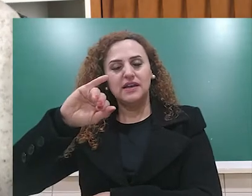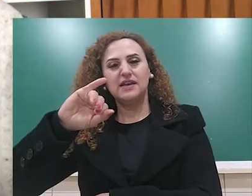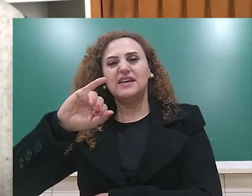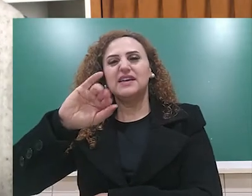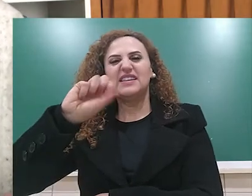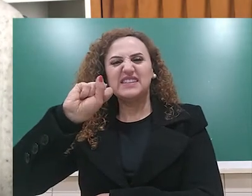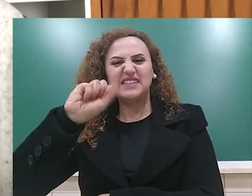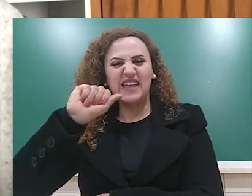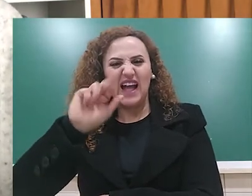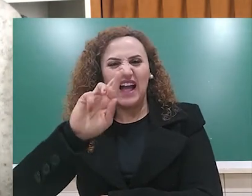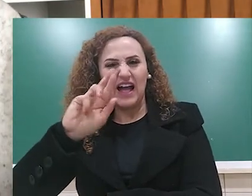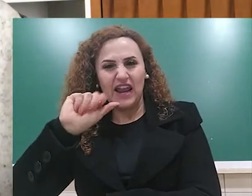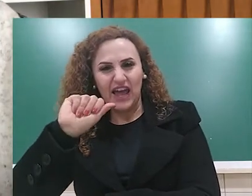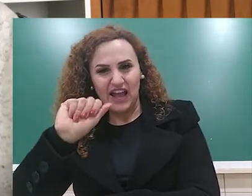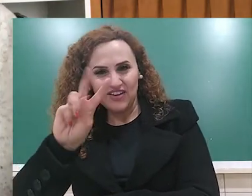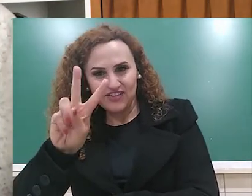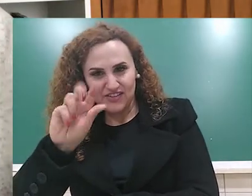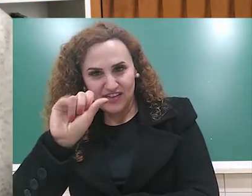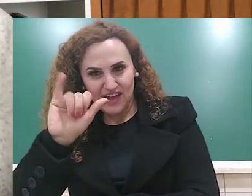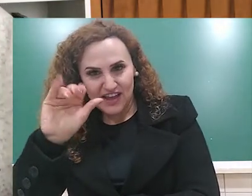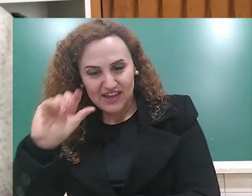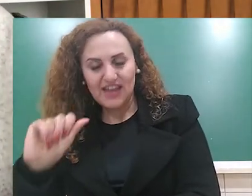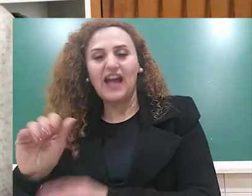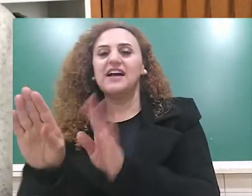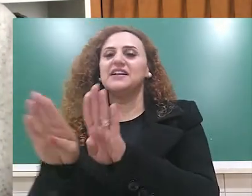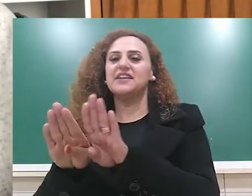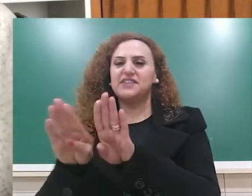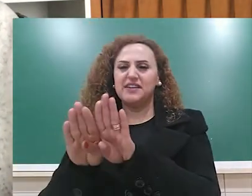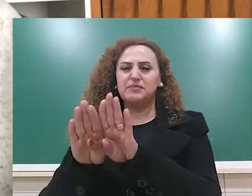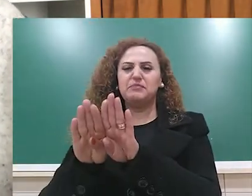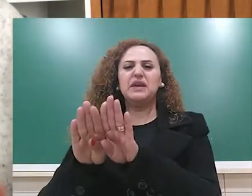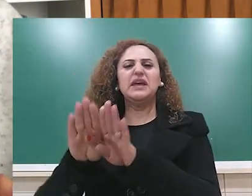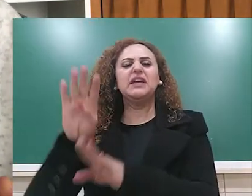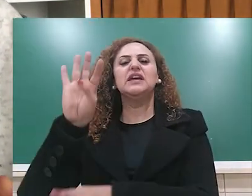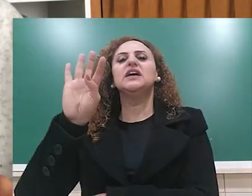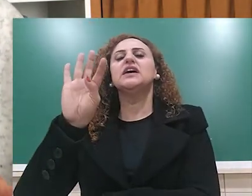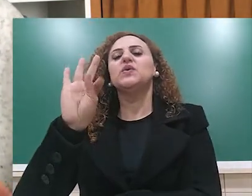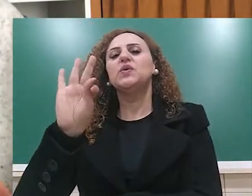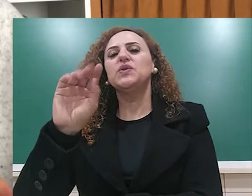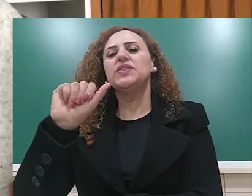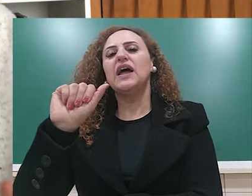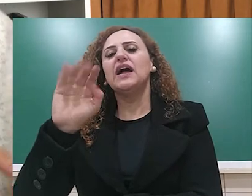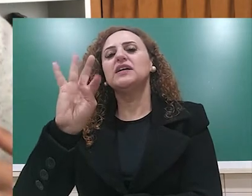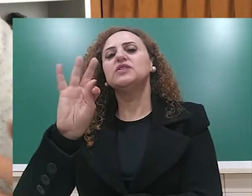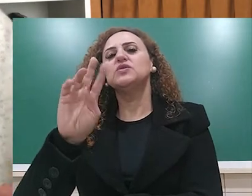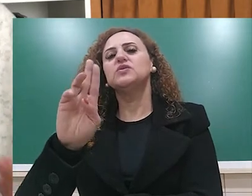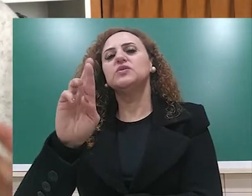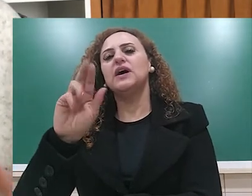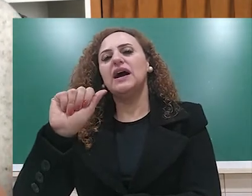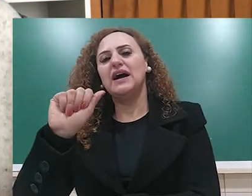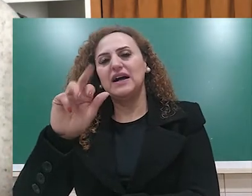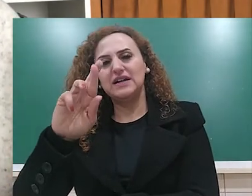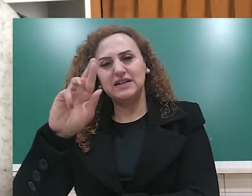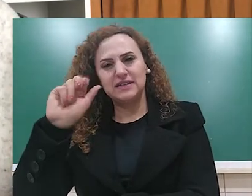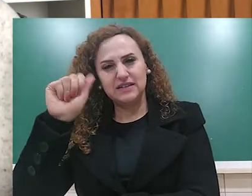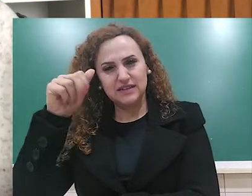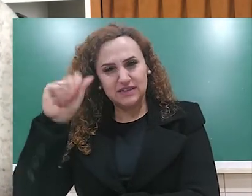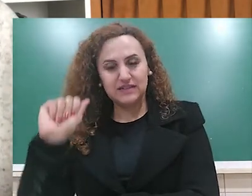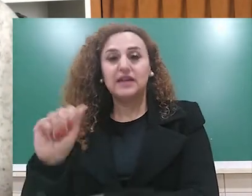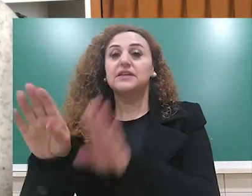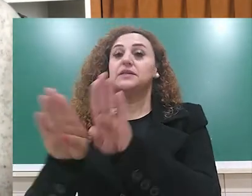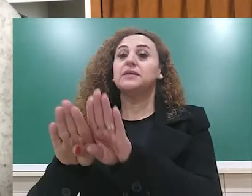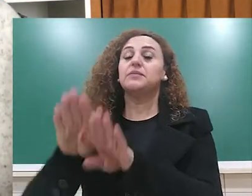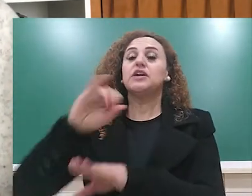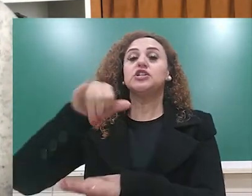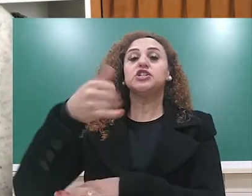e o Saravaiá, que são os criados desse diabo, o Tatuarana, o Urubu e o Jaraguassu, que